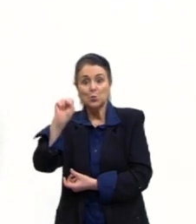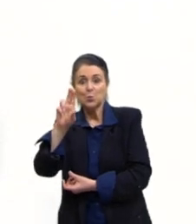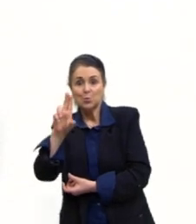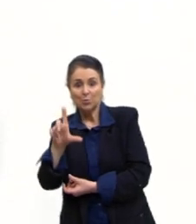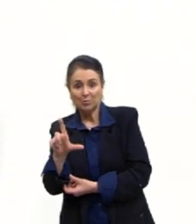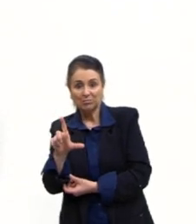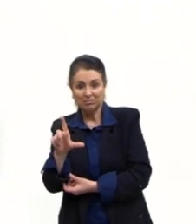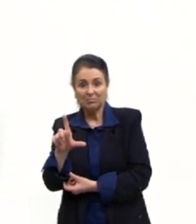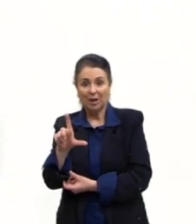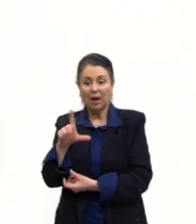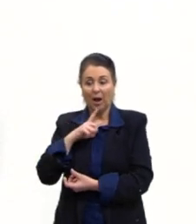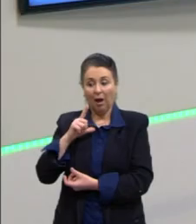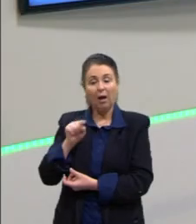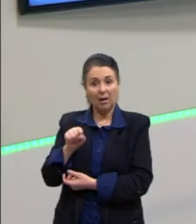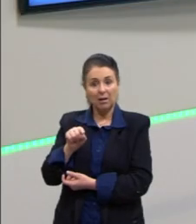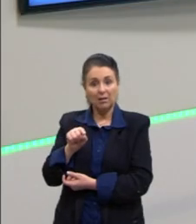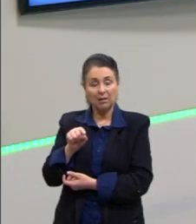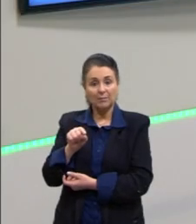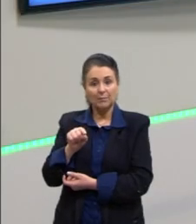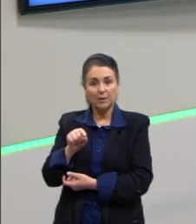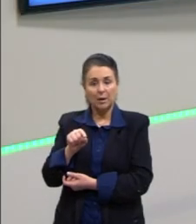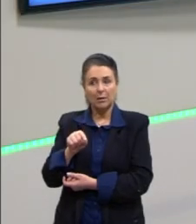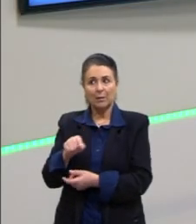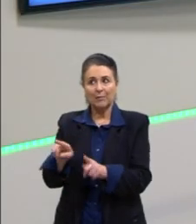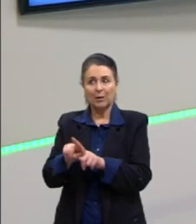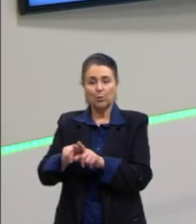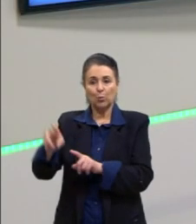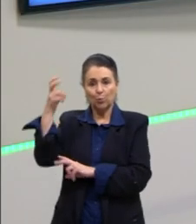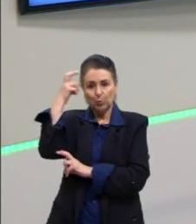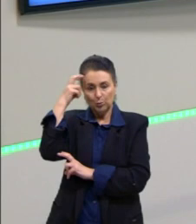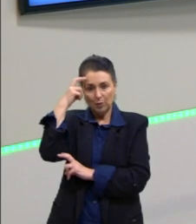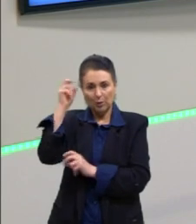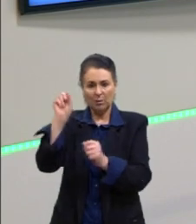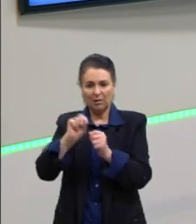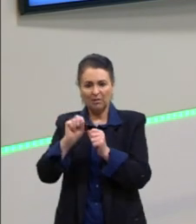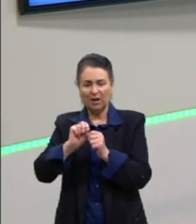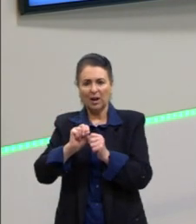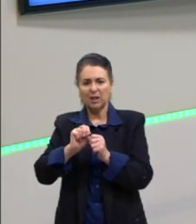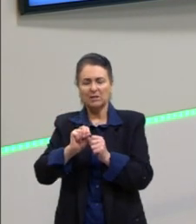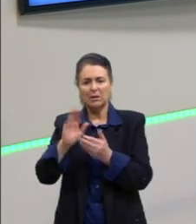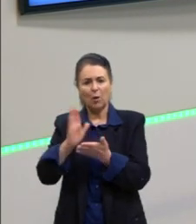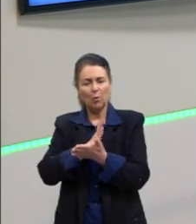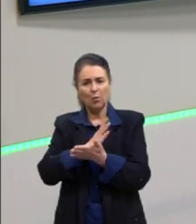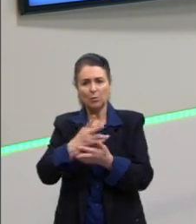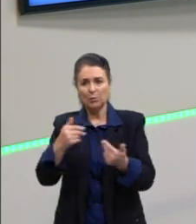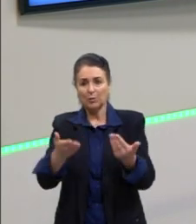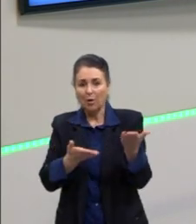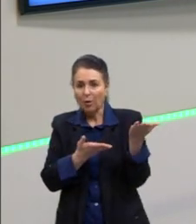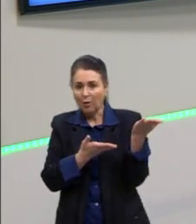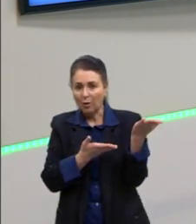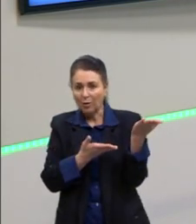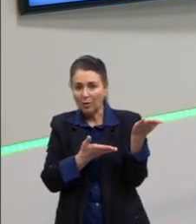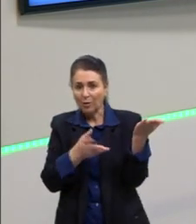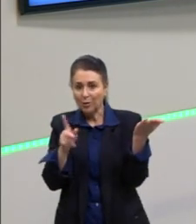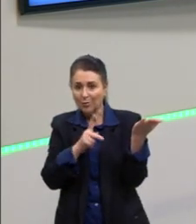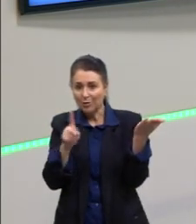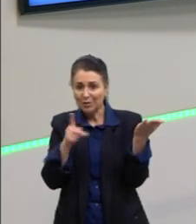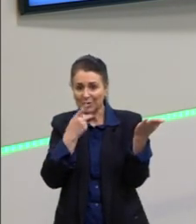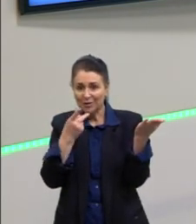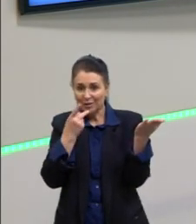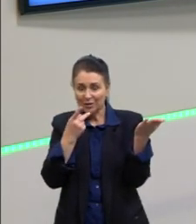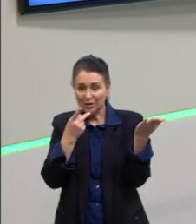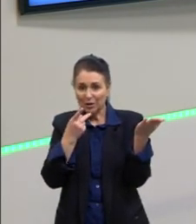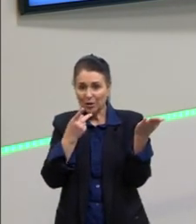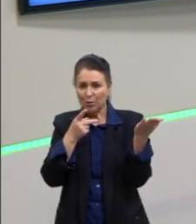cultural, né? Ela faz lá o K-pop, Eu até trouxe para vocês aqui as bandinhas. Eu